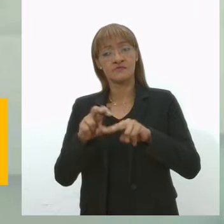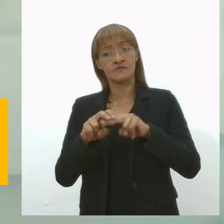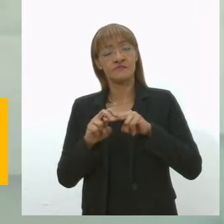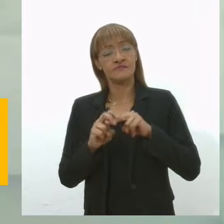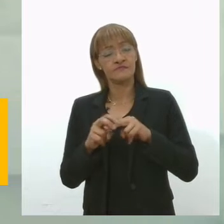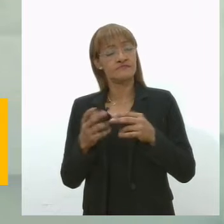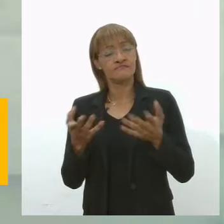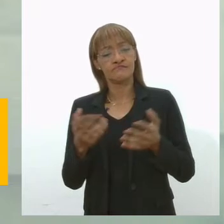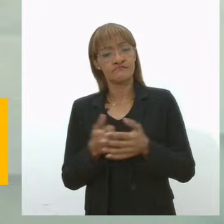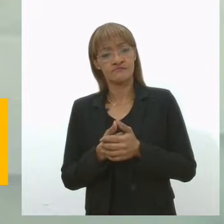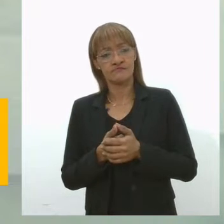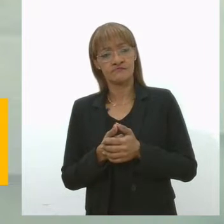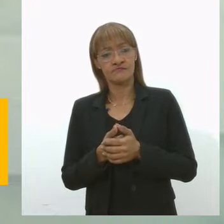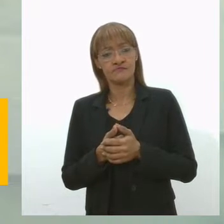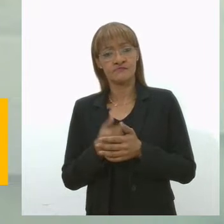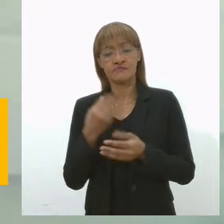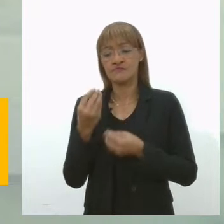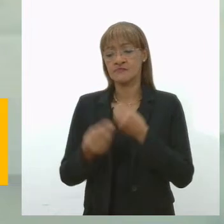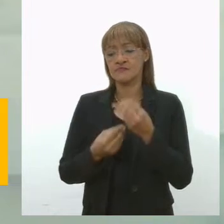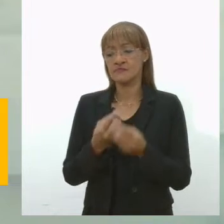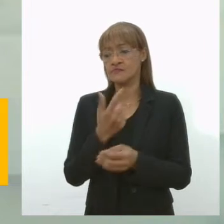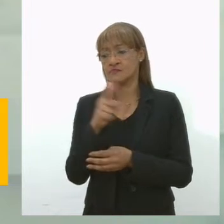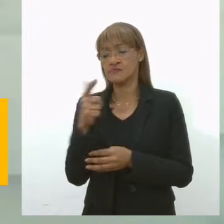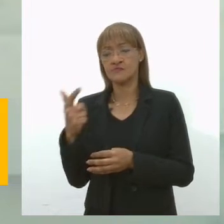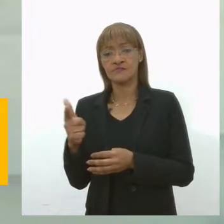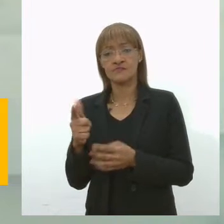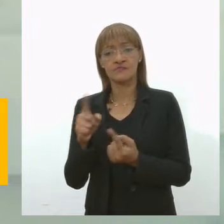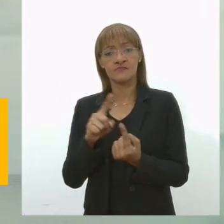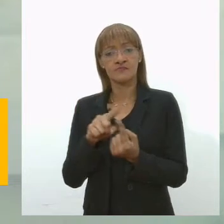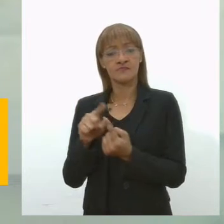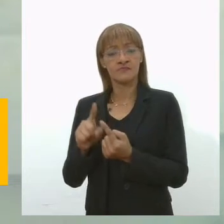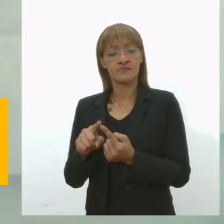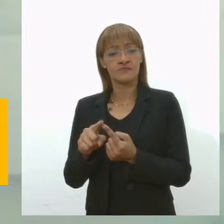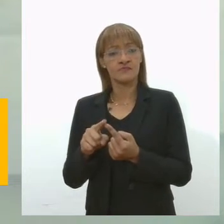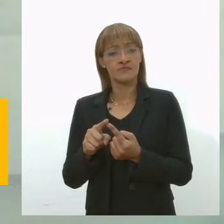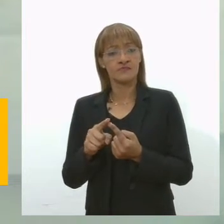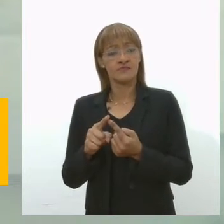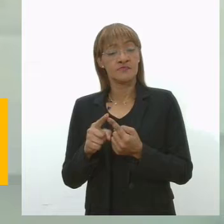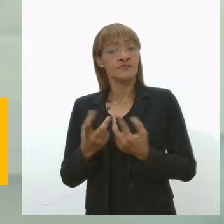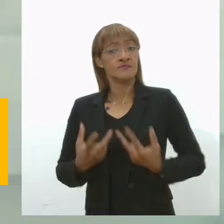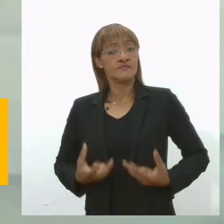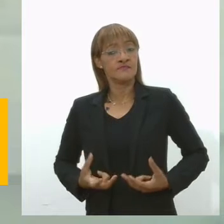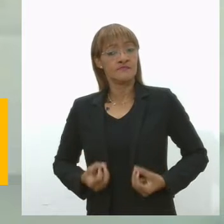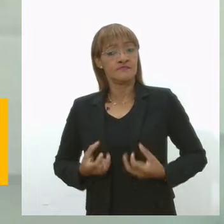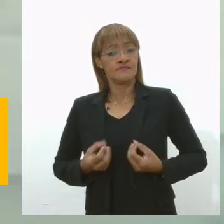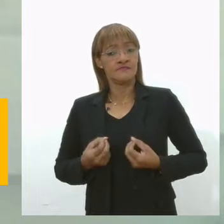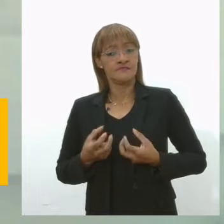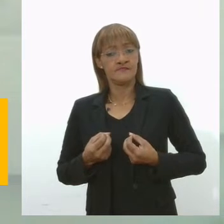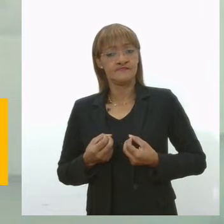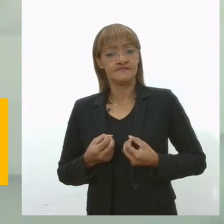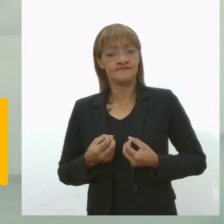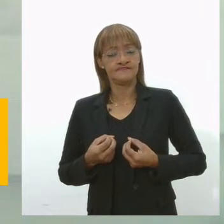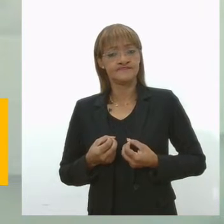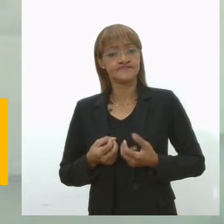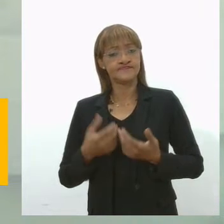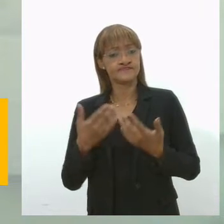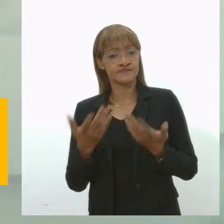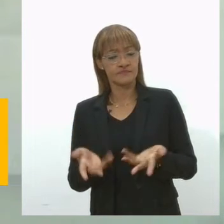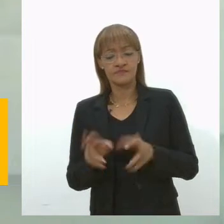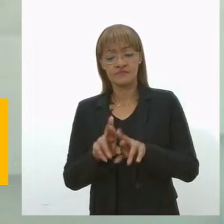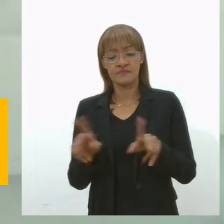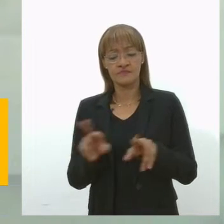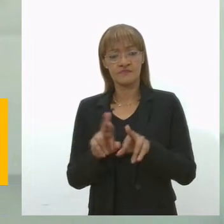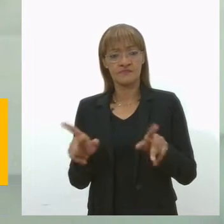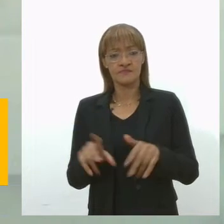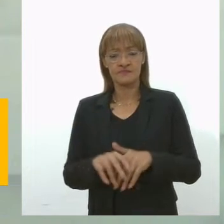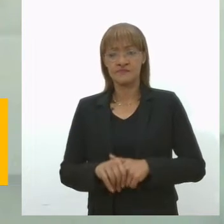de forma precoce. exemplo de outros cânceres que têm, de certa maneira, têm suas informações e também suas